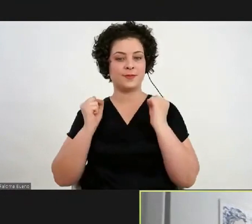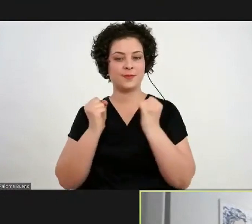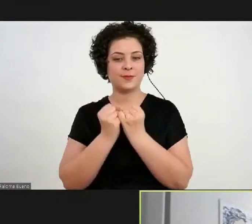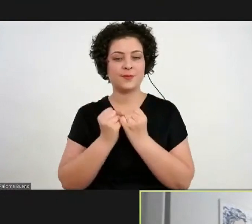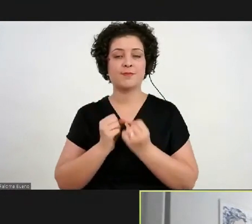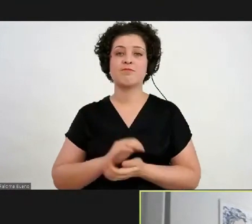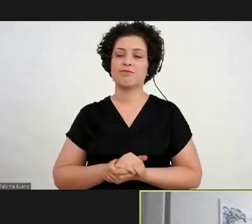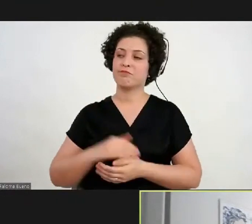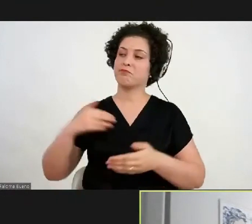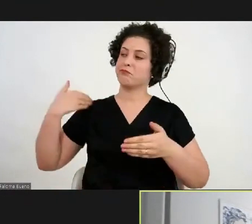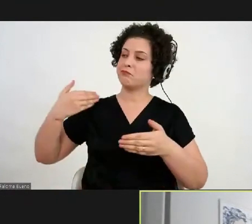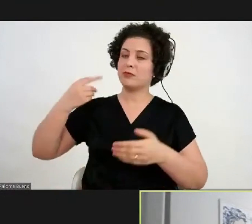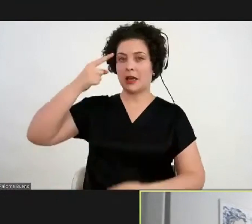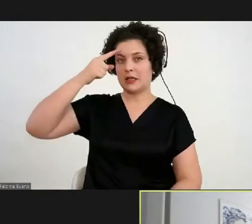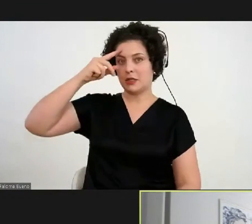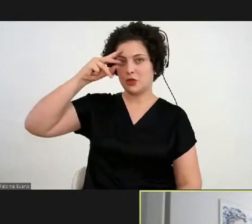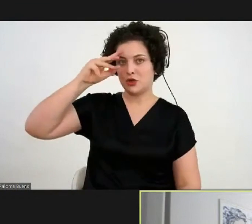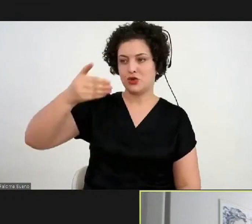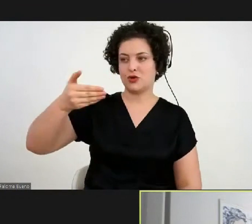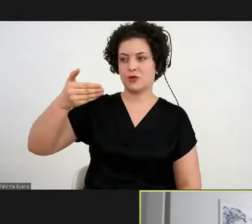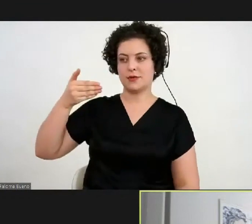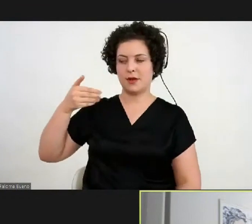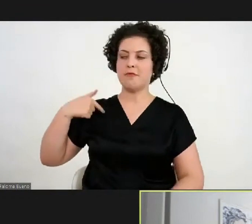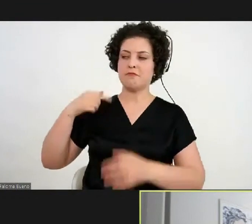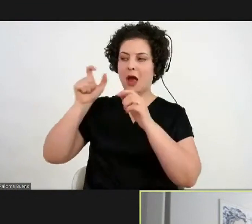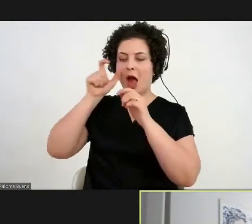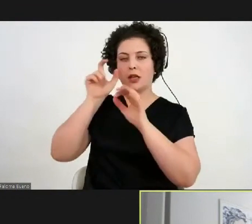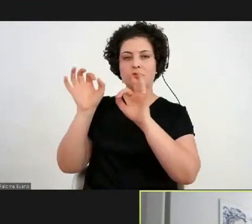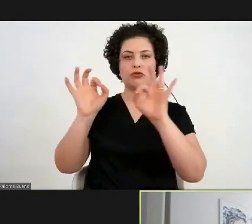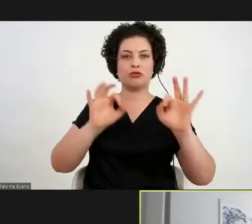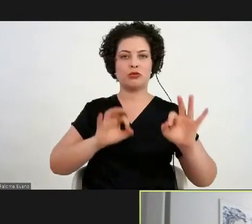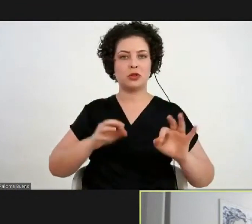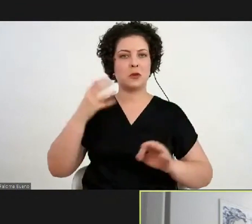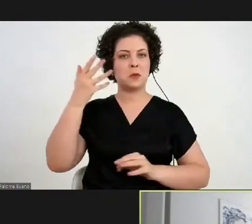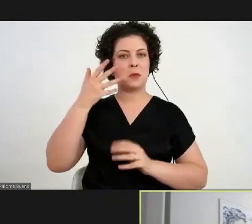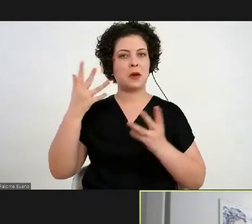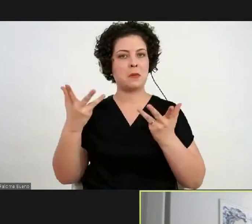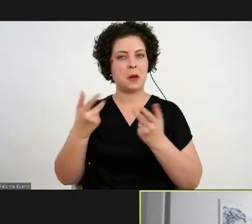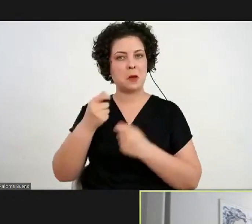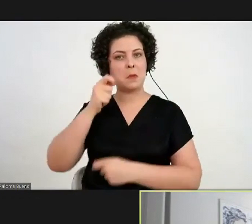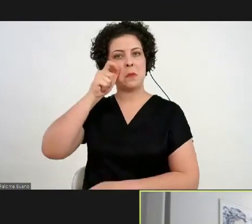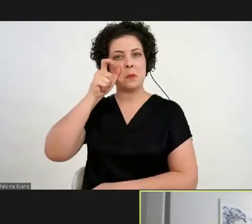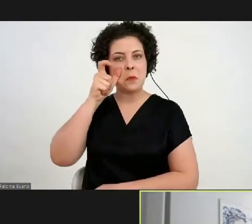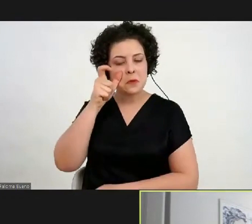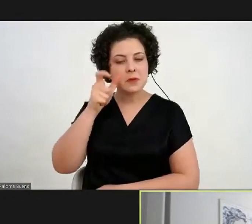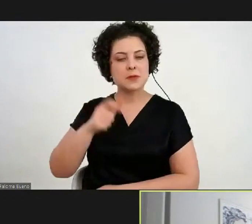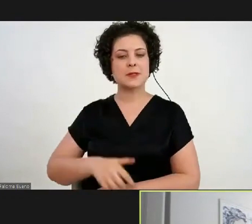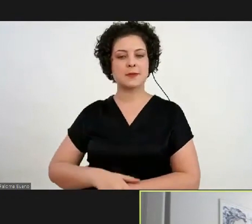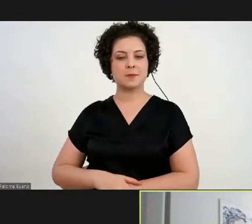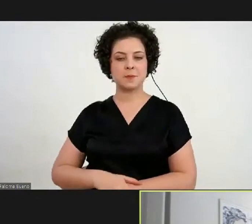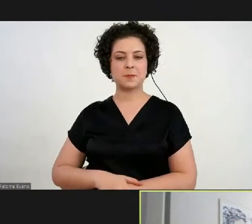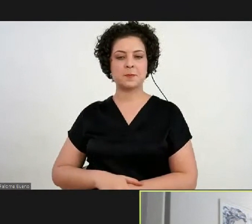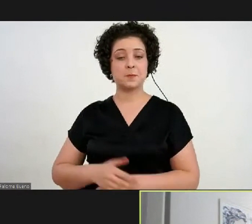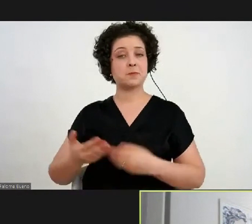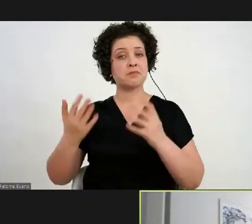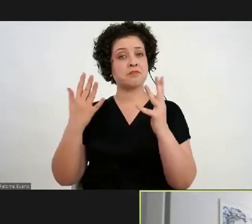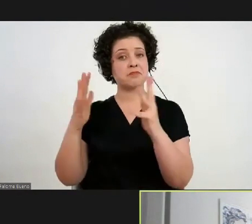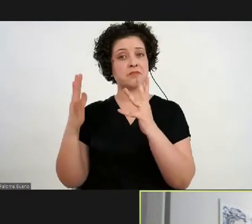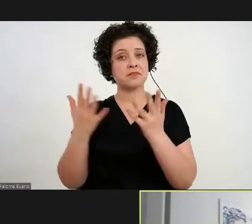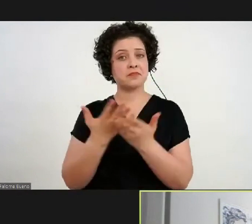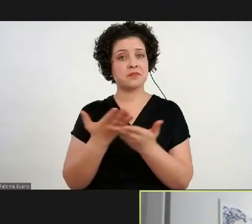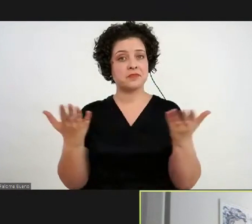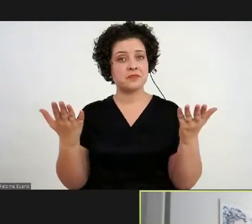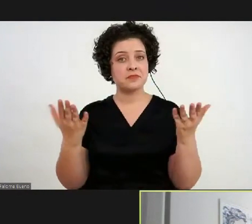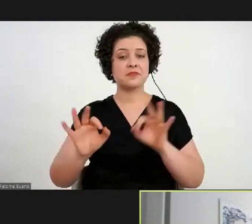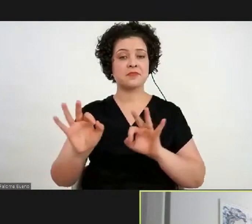acompanhei todos esses dias, tiveram apresentações muito interessantes, então, parabéns a todos os